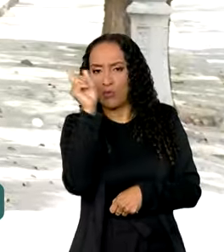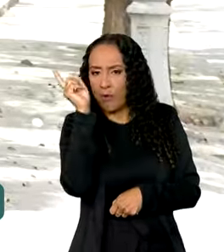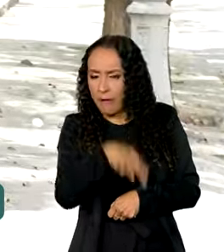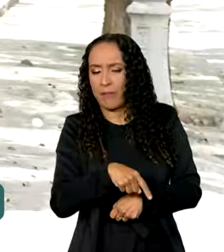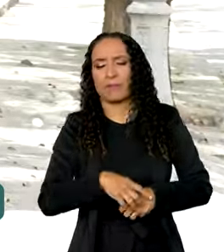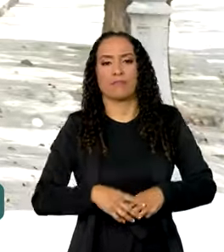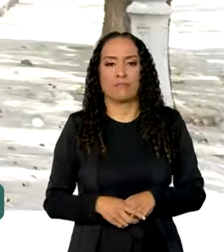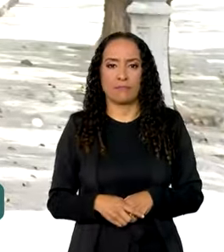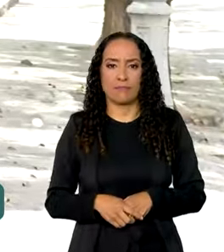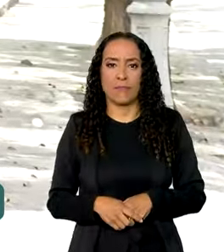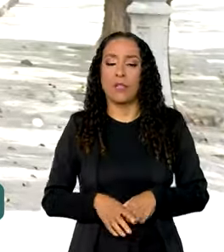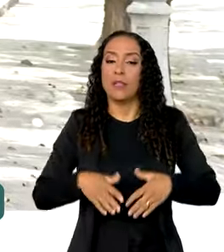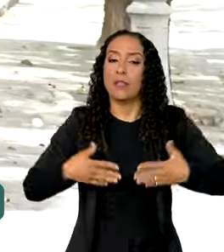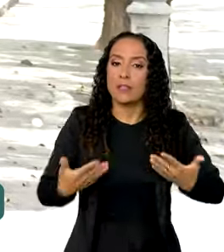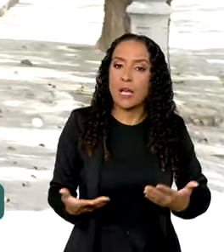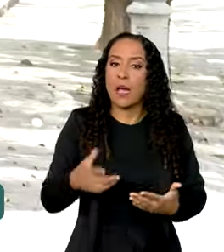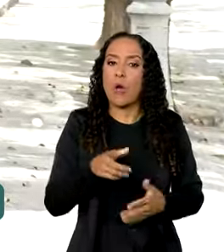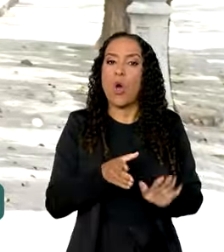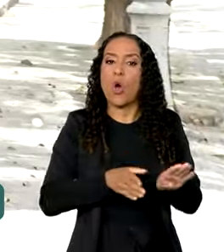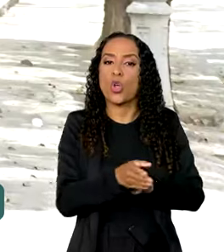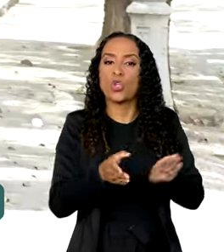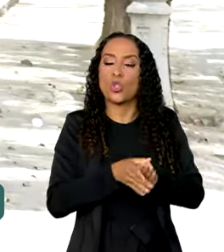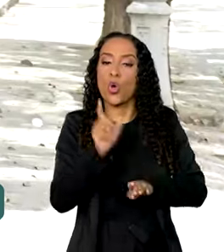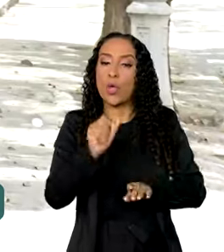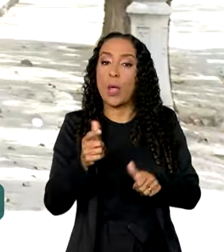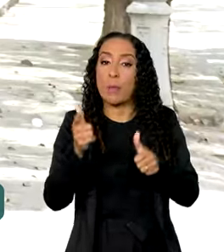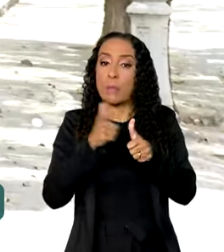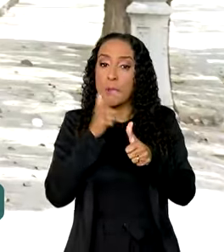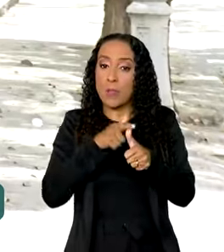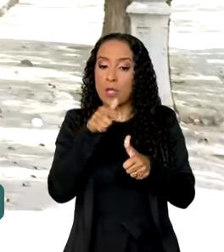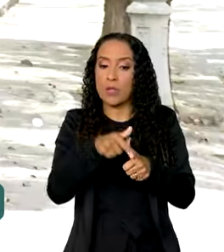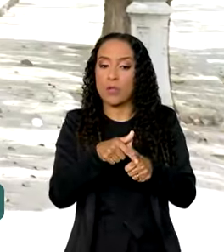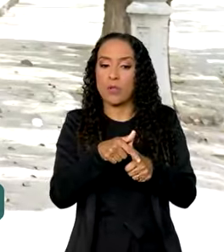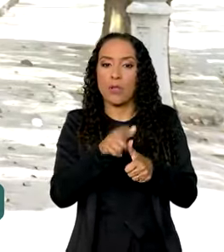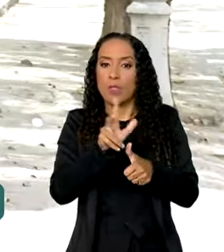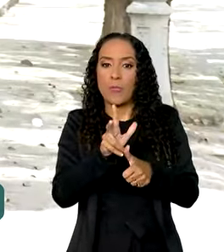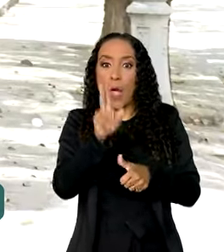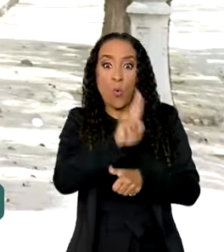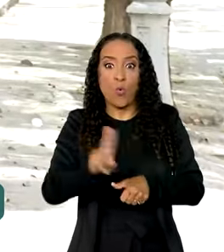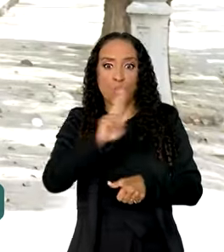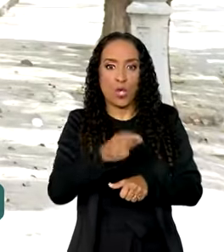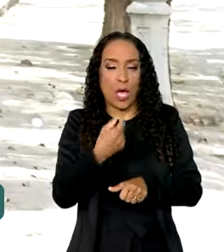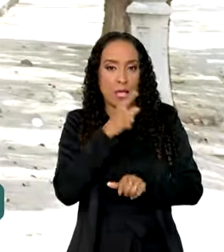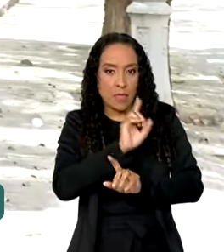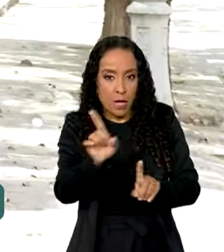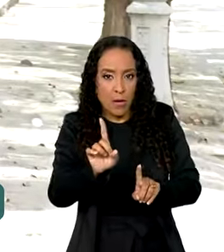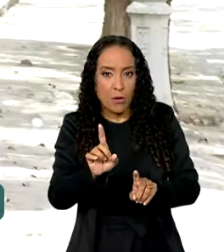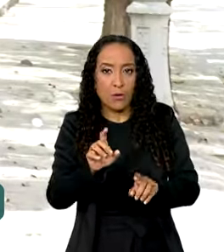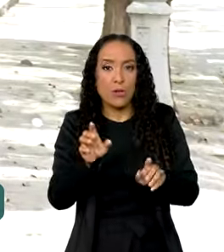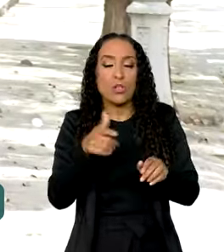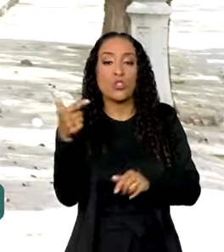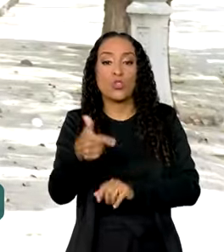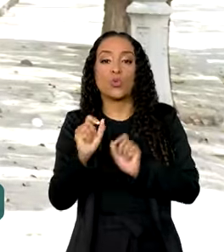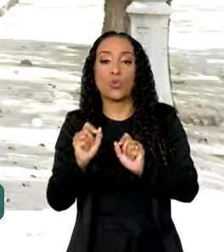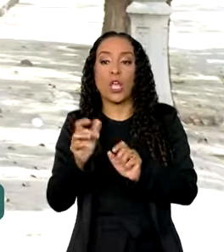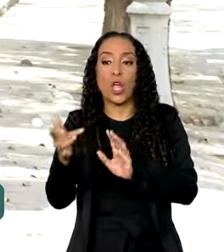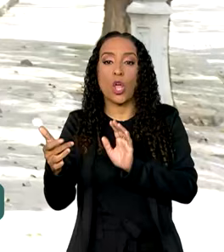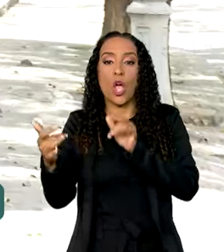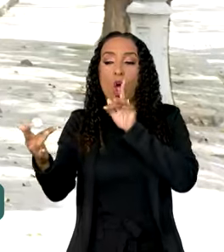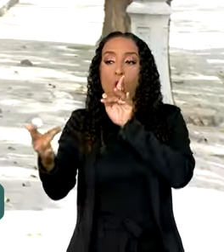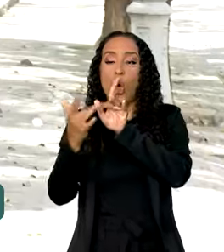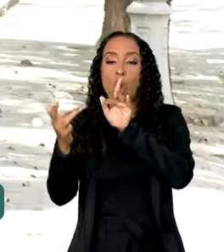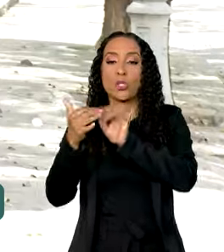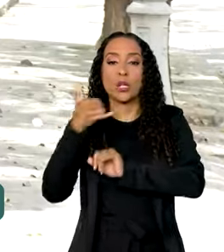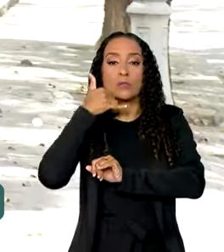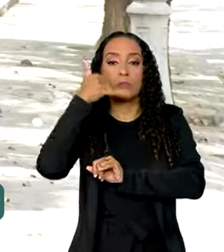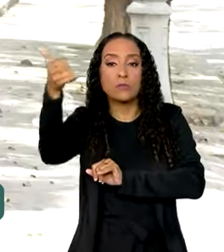é grande. Nesses casos, a orientação é, em primeiro lugar, não aplicar o produto. Em segundo lugar, entrar em contato com o serviço de